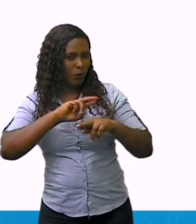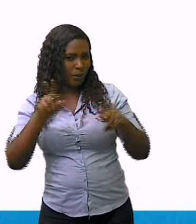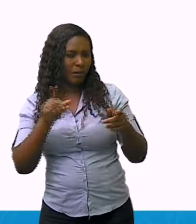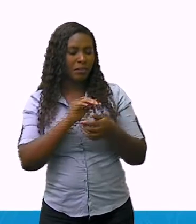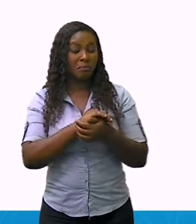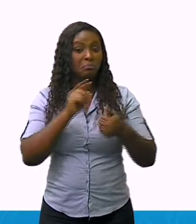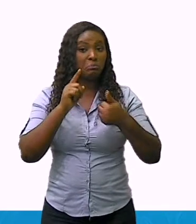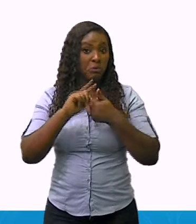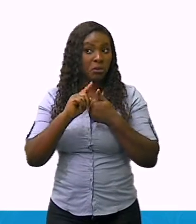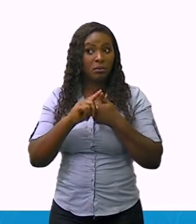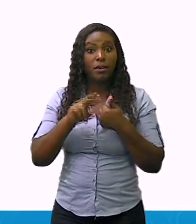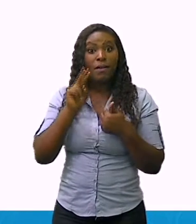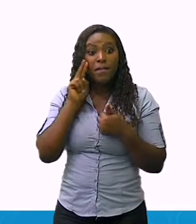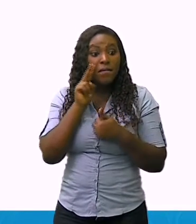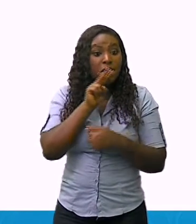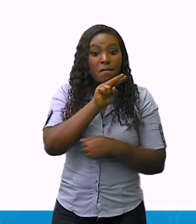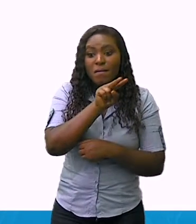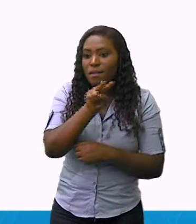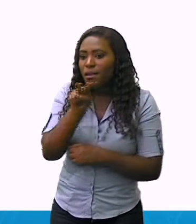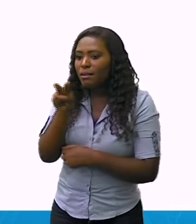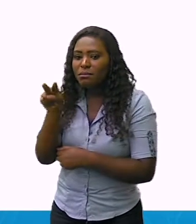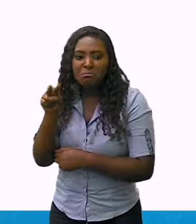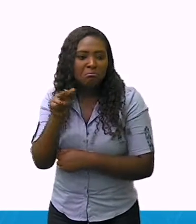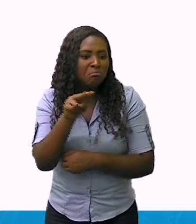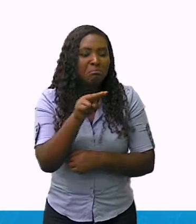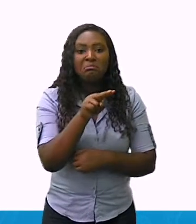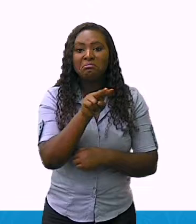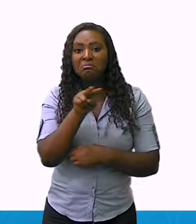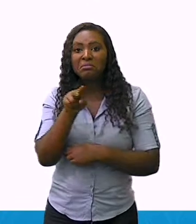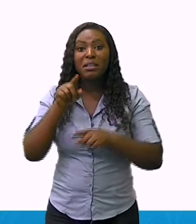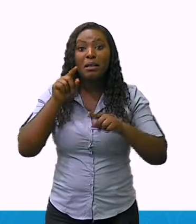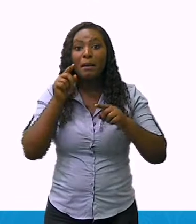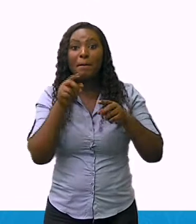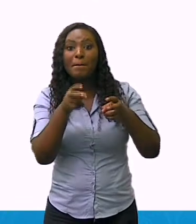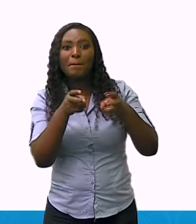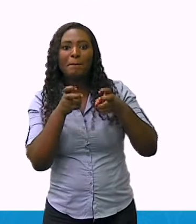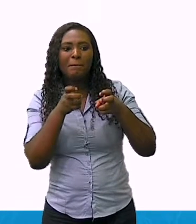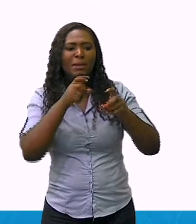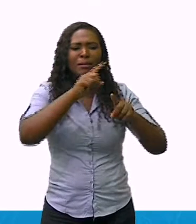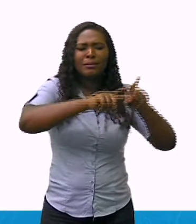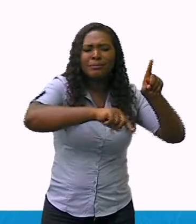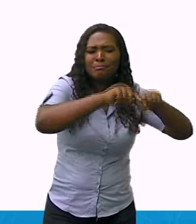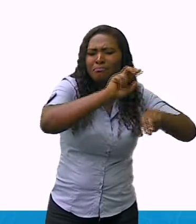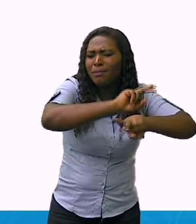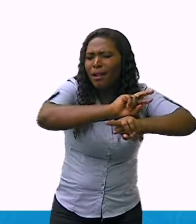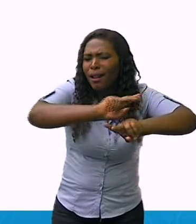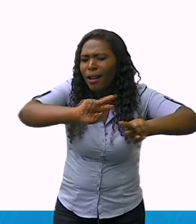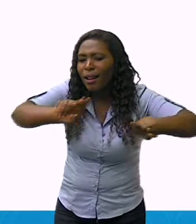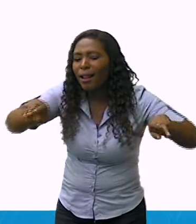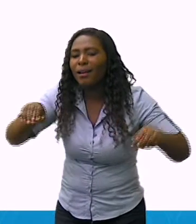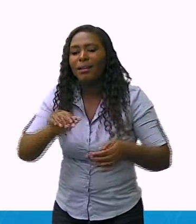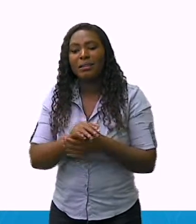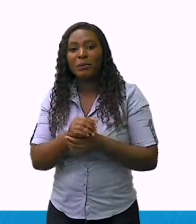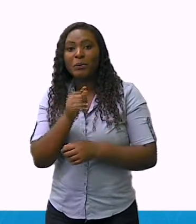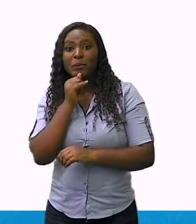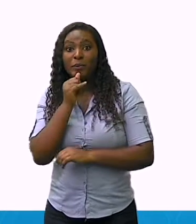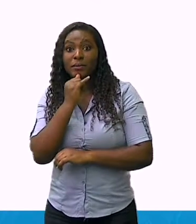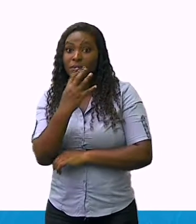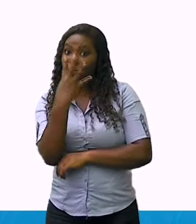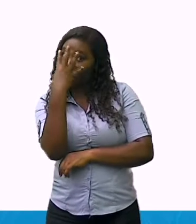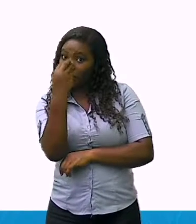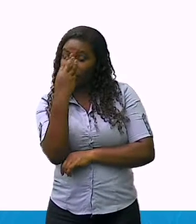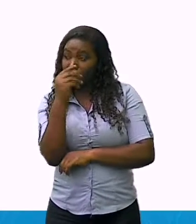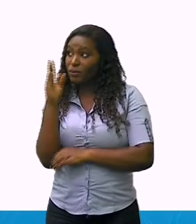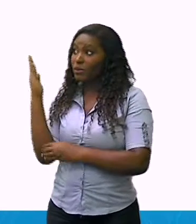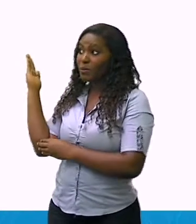identificar nela alguns de seus elementos. Neste caso, desta fotografia, nós temos